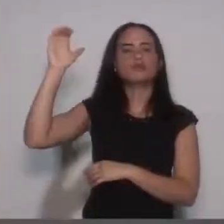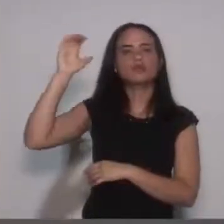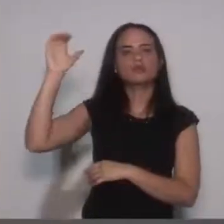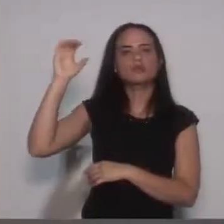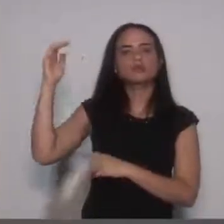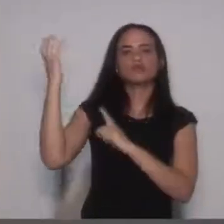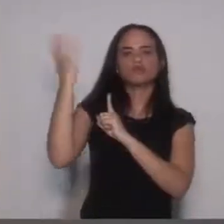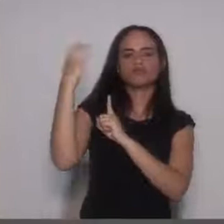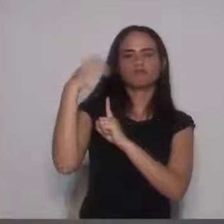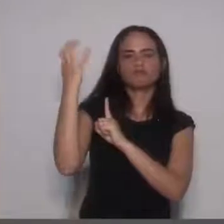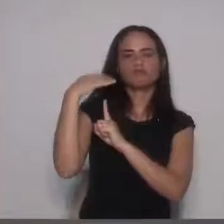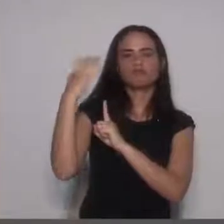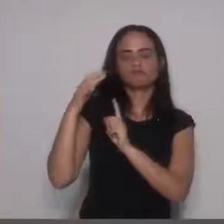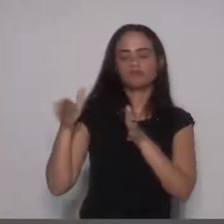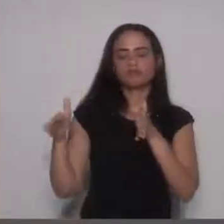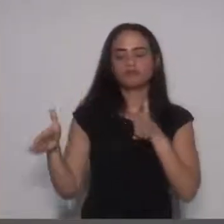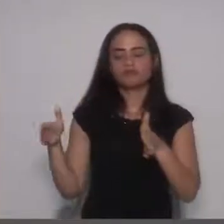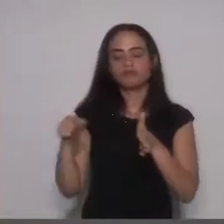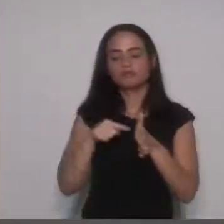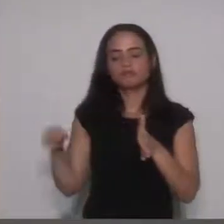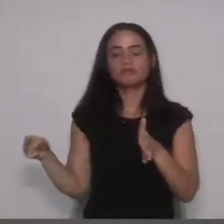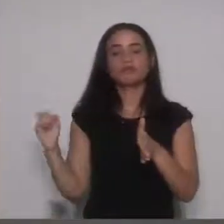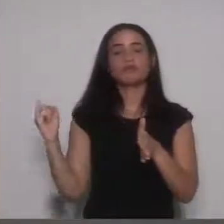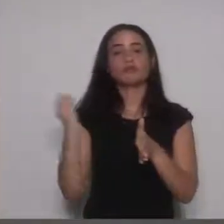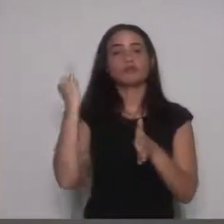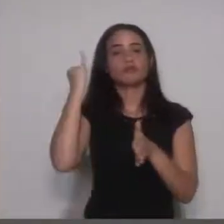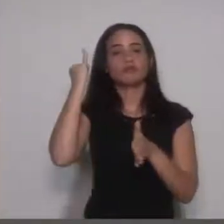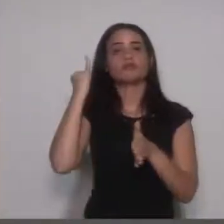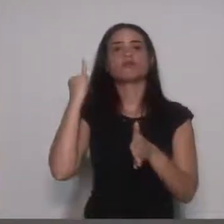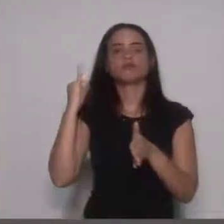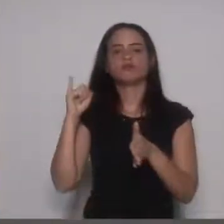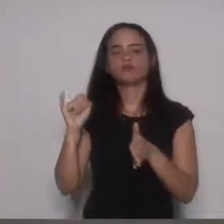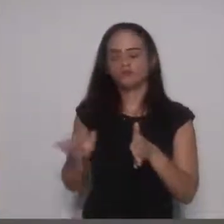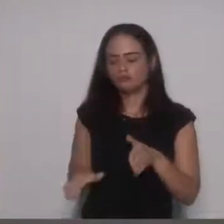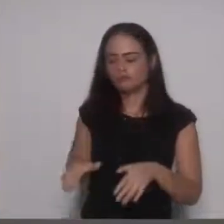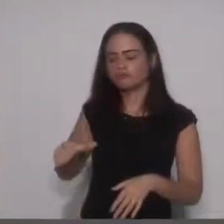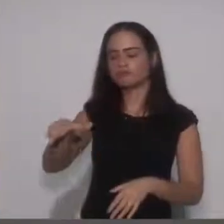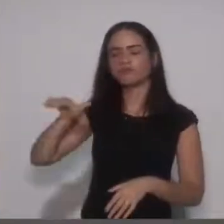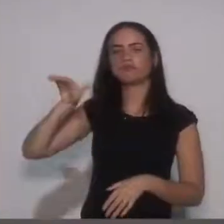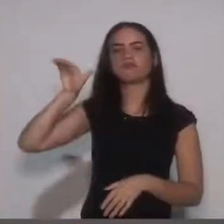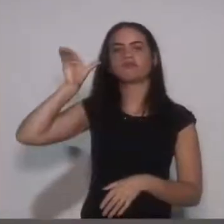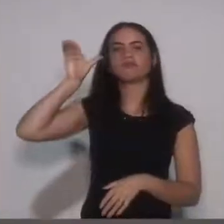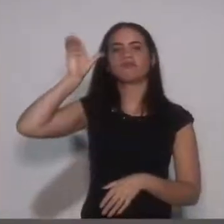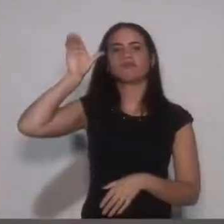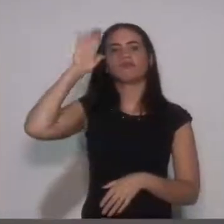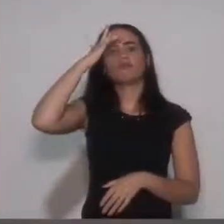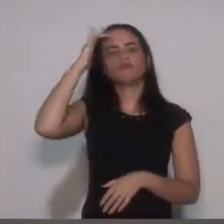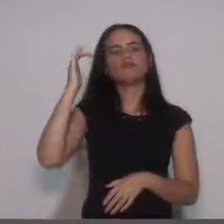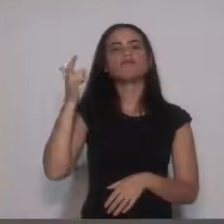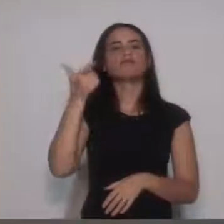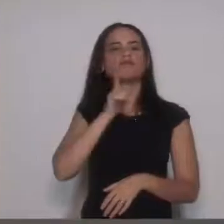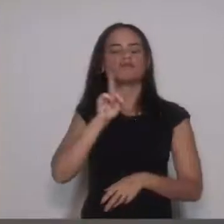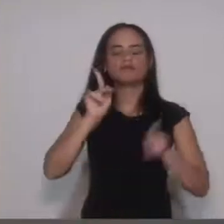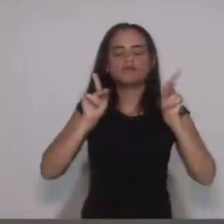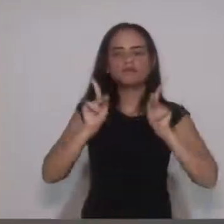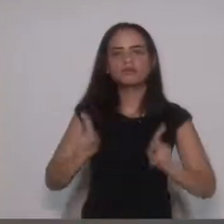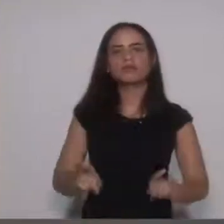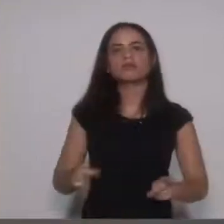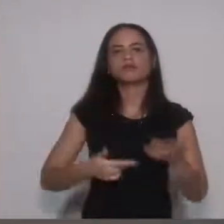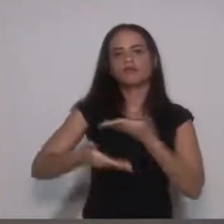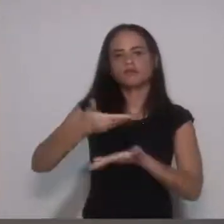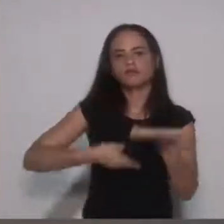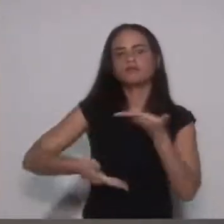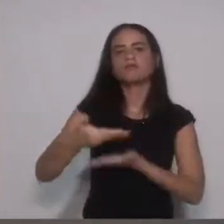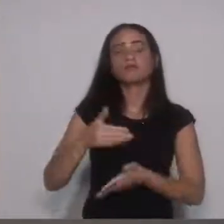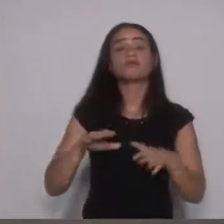e socioculturais ganham um grande valor para que as crianças cresçam e se tornem pessoas também promotoras da paz. A Semana Municipal de